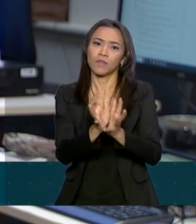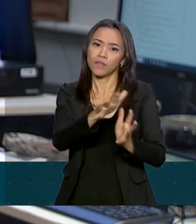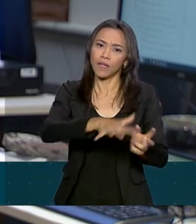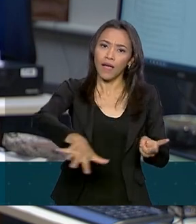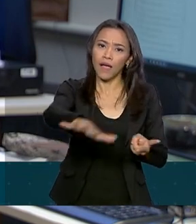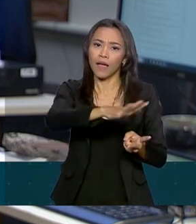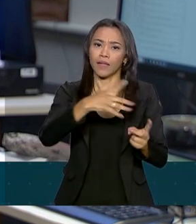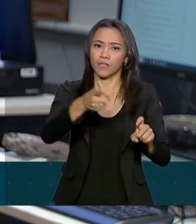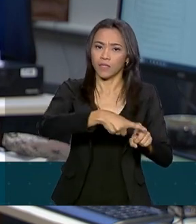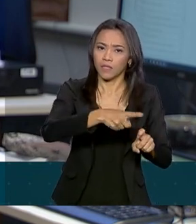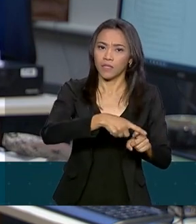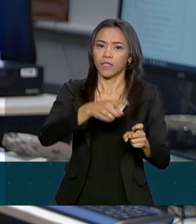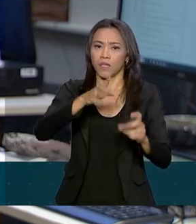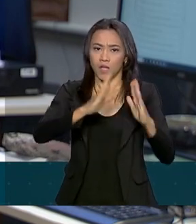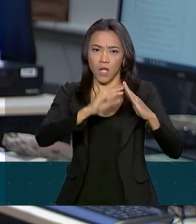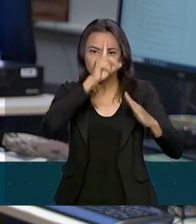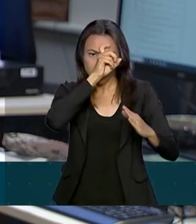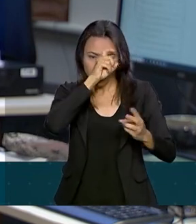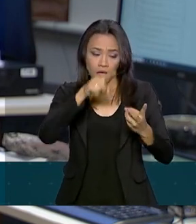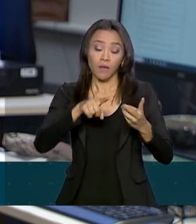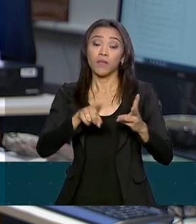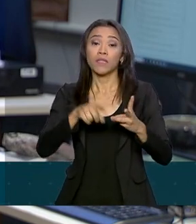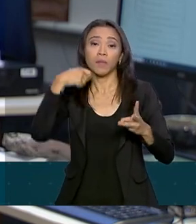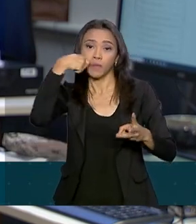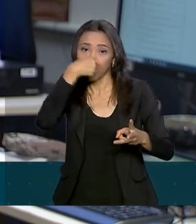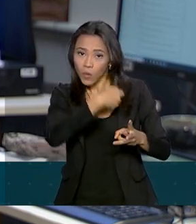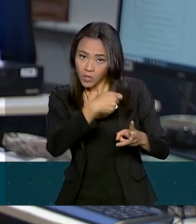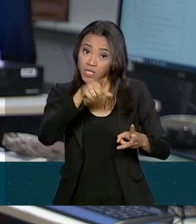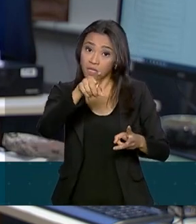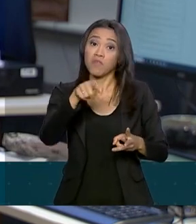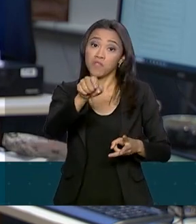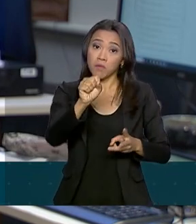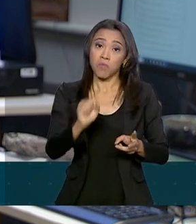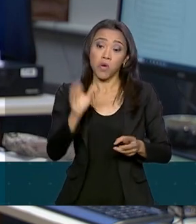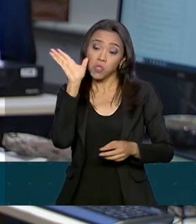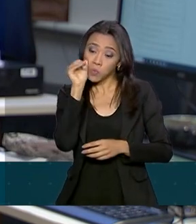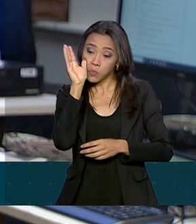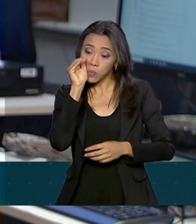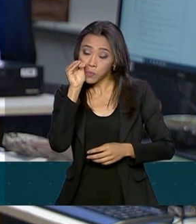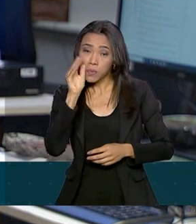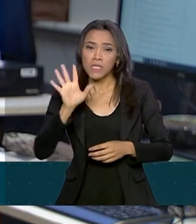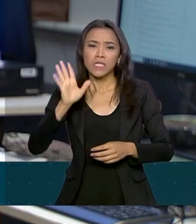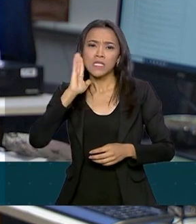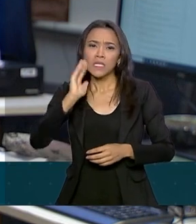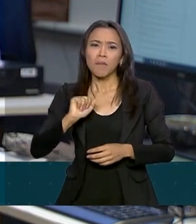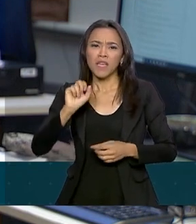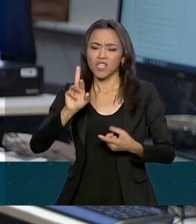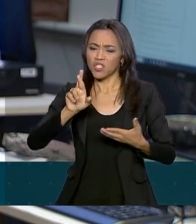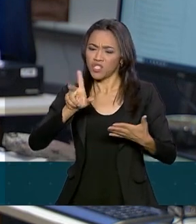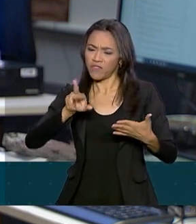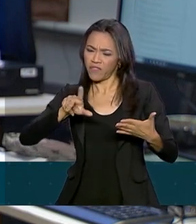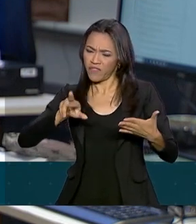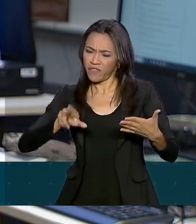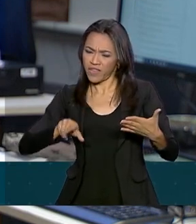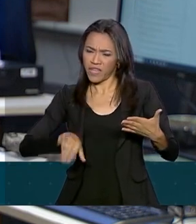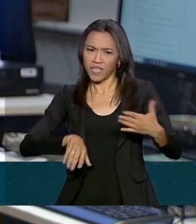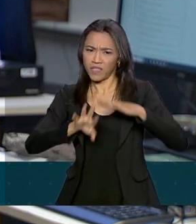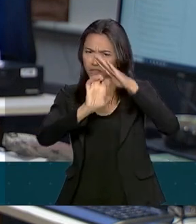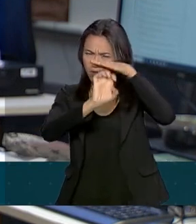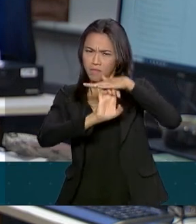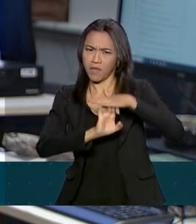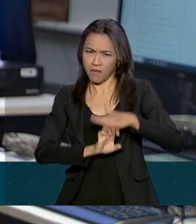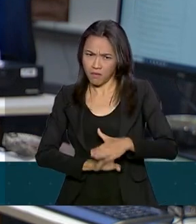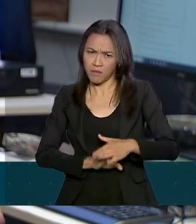odontológico. Quem acessar o site pode comparar os resultados das diferentes empresas na mesma tela. E também pode